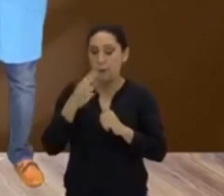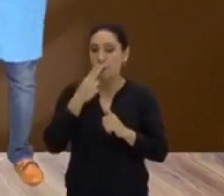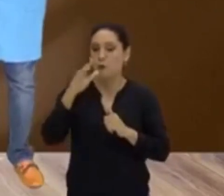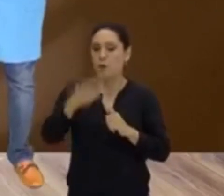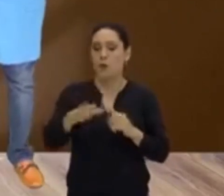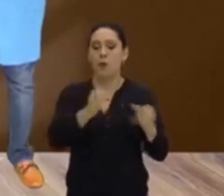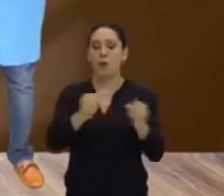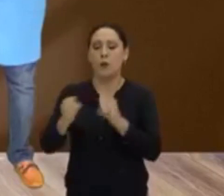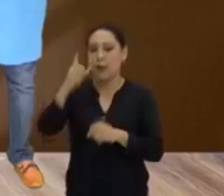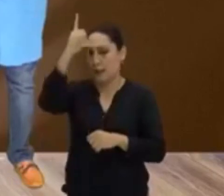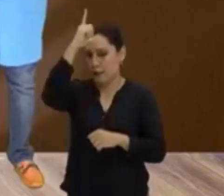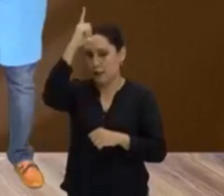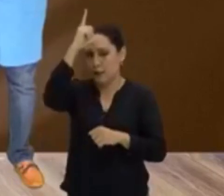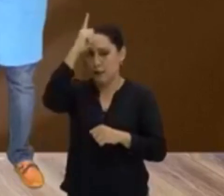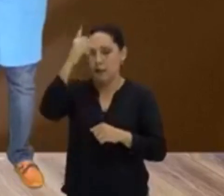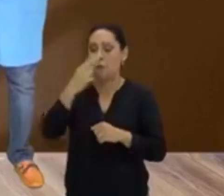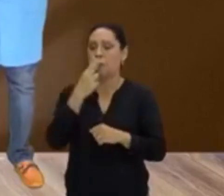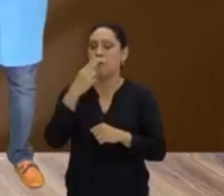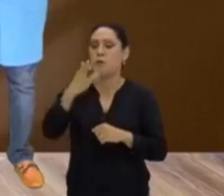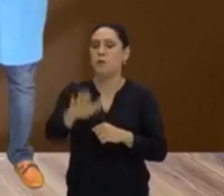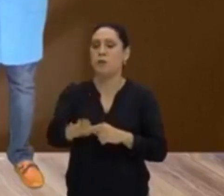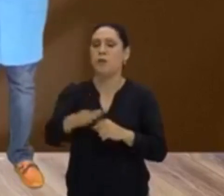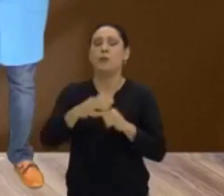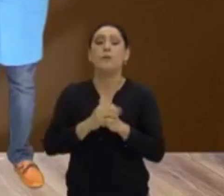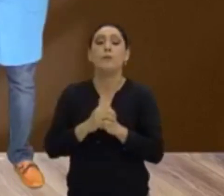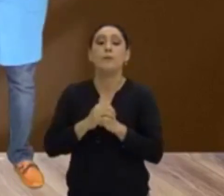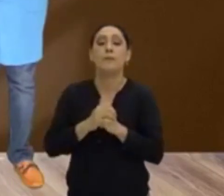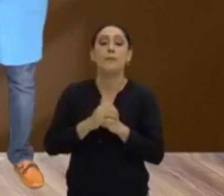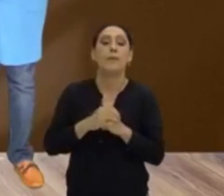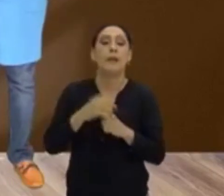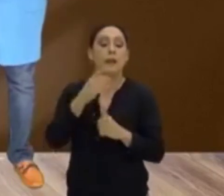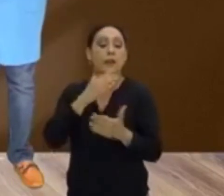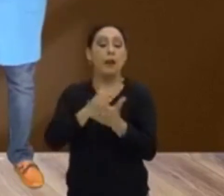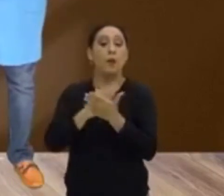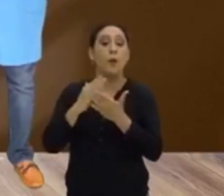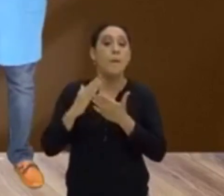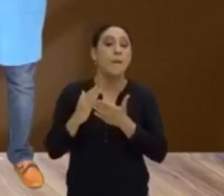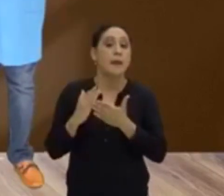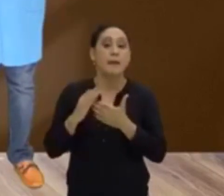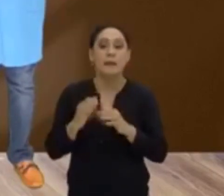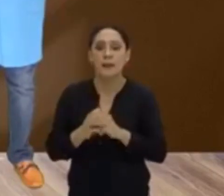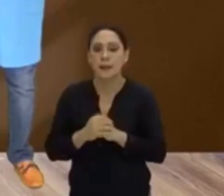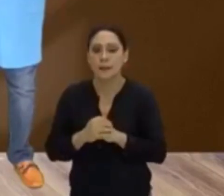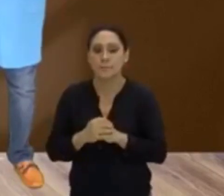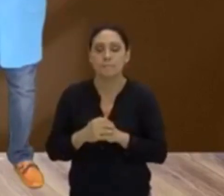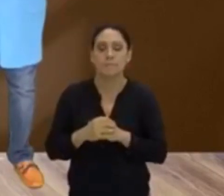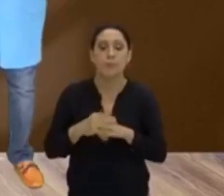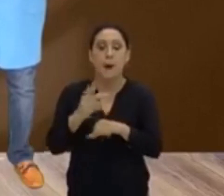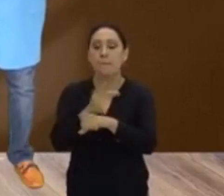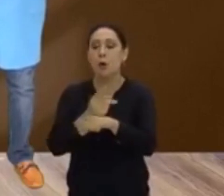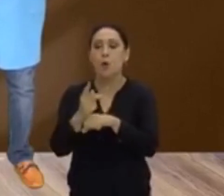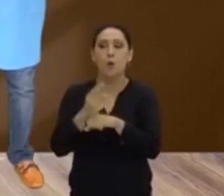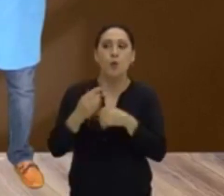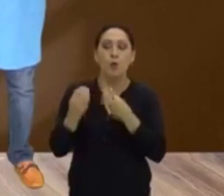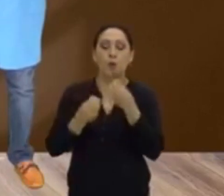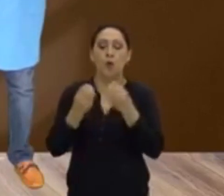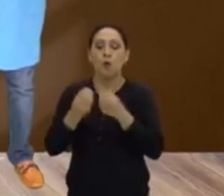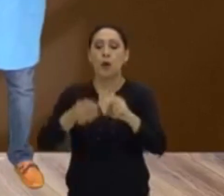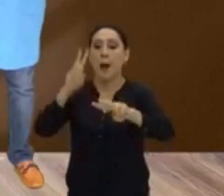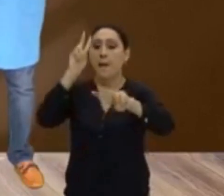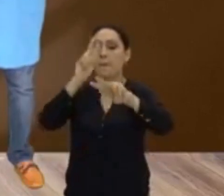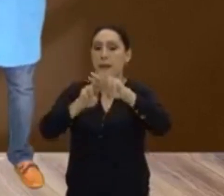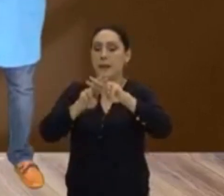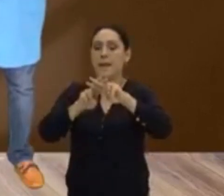e quando o Hitler chega ao poder na Alemanha, ele vai começar a buscar, aprisionar,